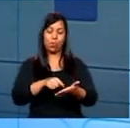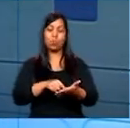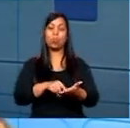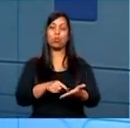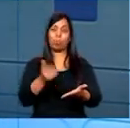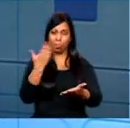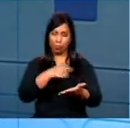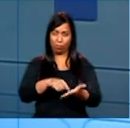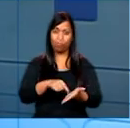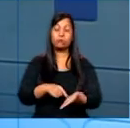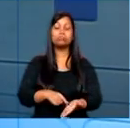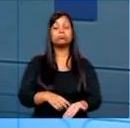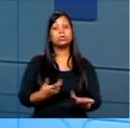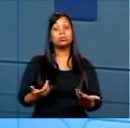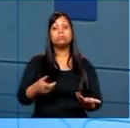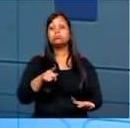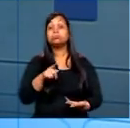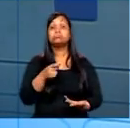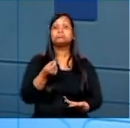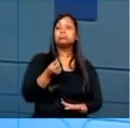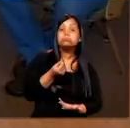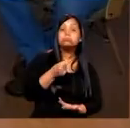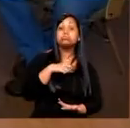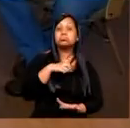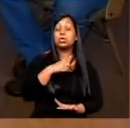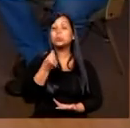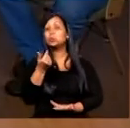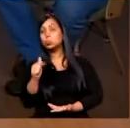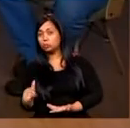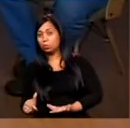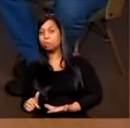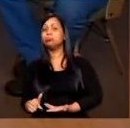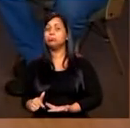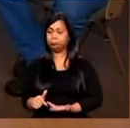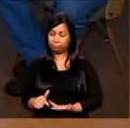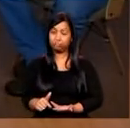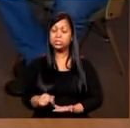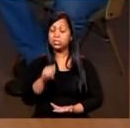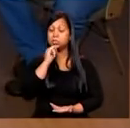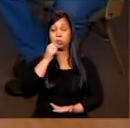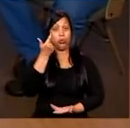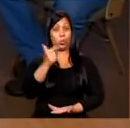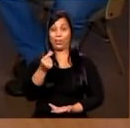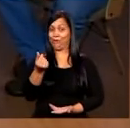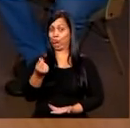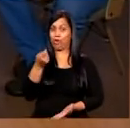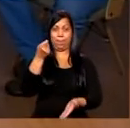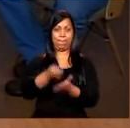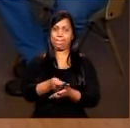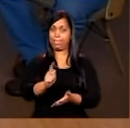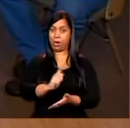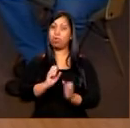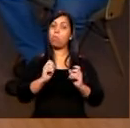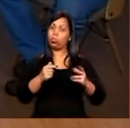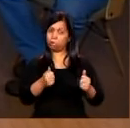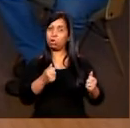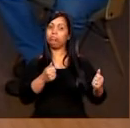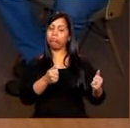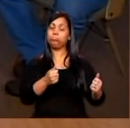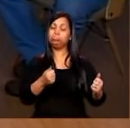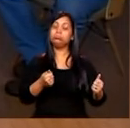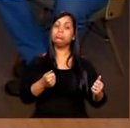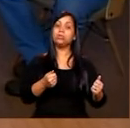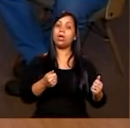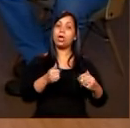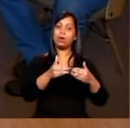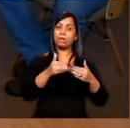é a partir da necessidade socioeconômica do aluno. Então, eu não tenho condições de pagar? Ok, então ele vai estar um